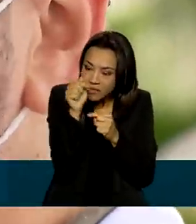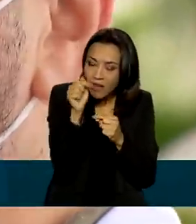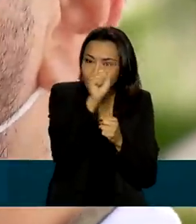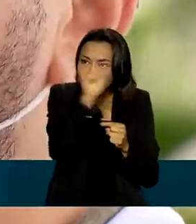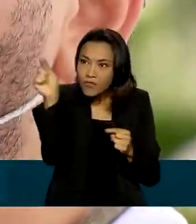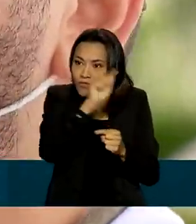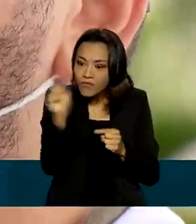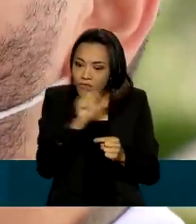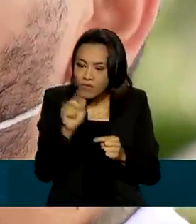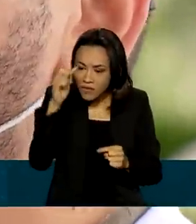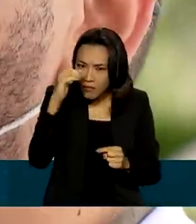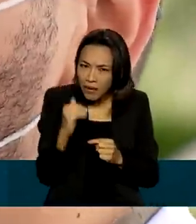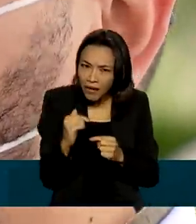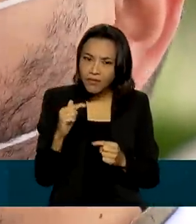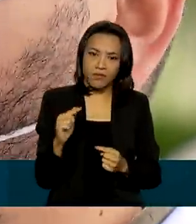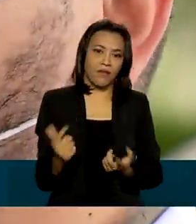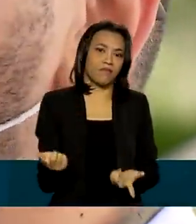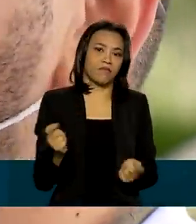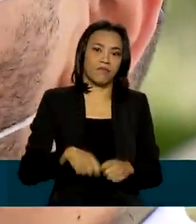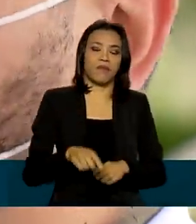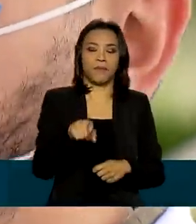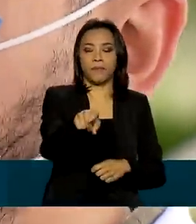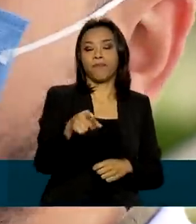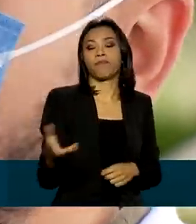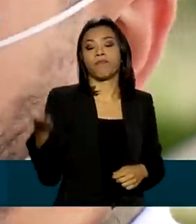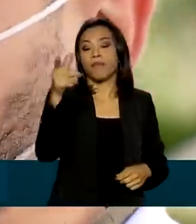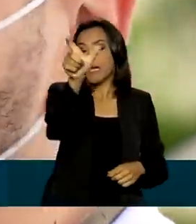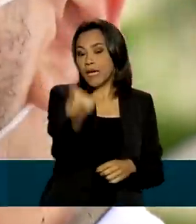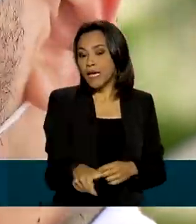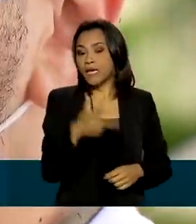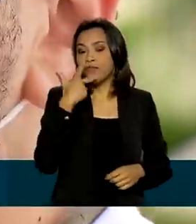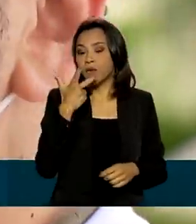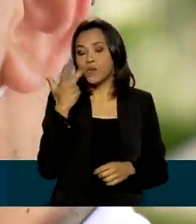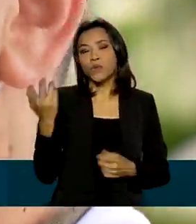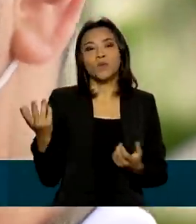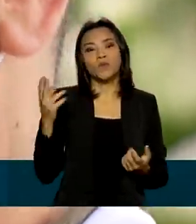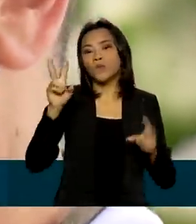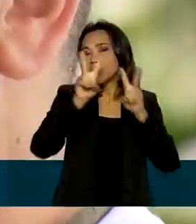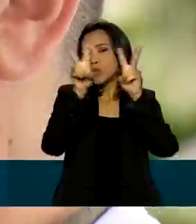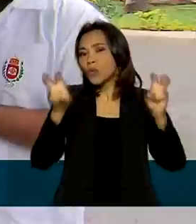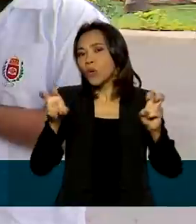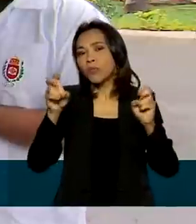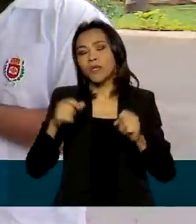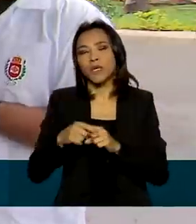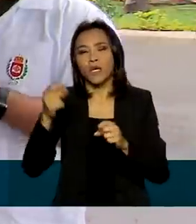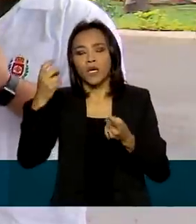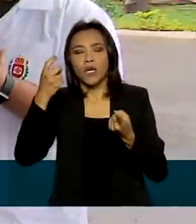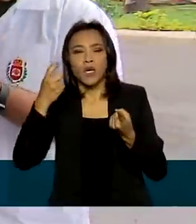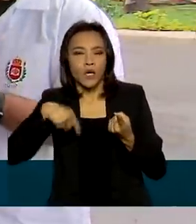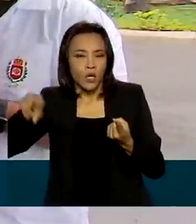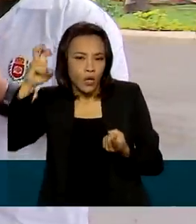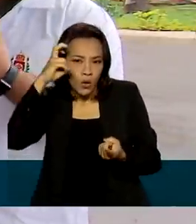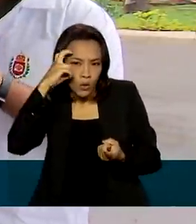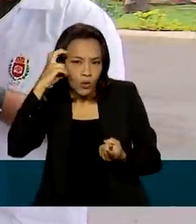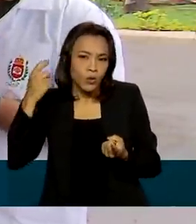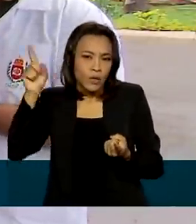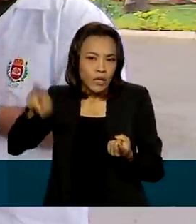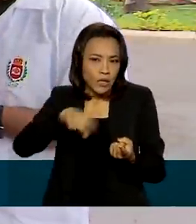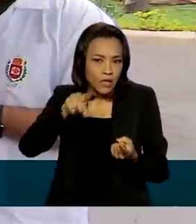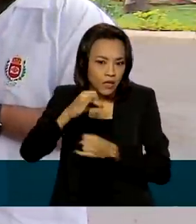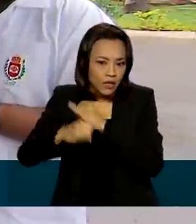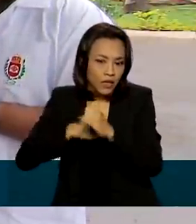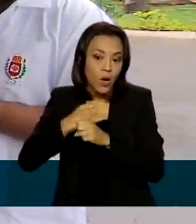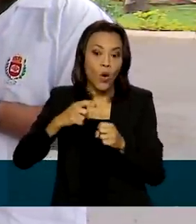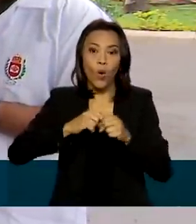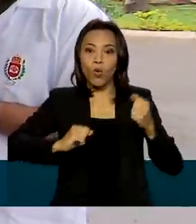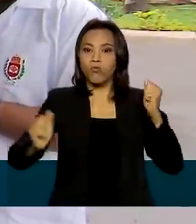possíveis temas, este professor arrisca assuntos como cultura do cancelamento da internet e mobilidade urbana. Mas para ele, isso